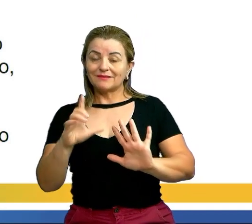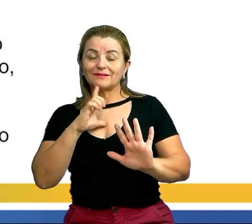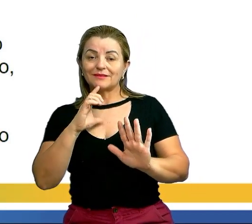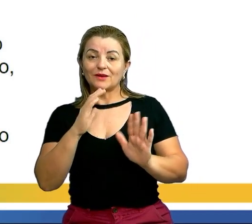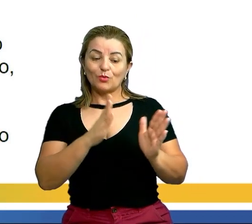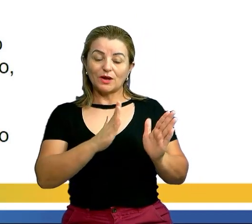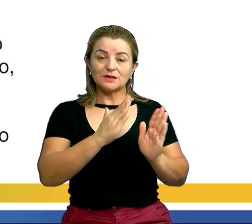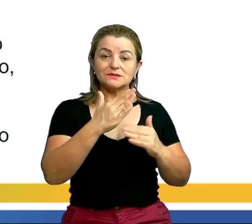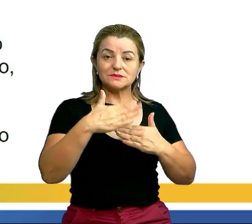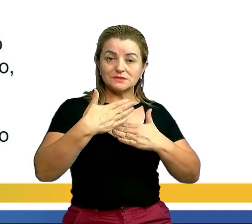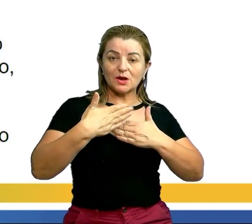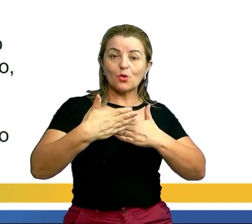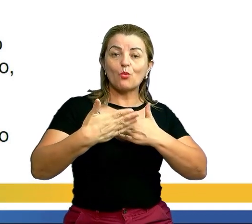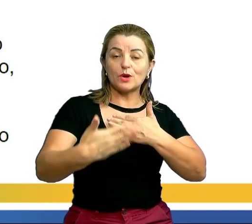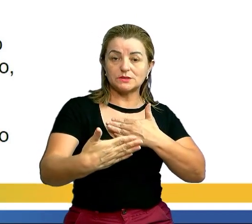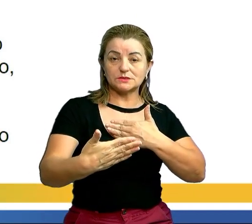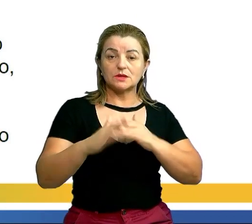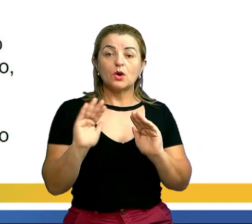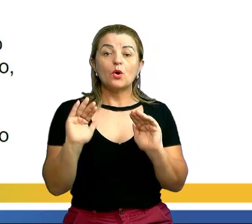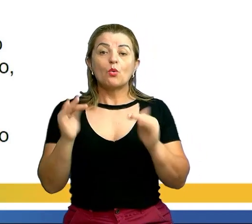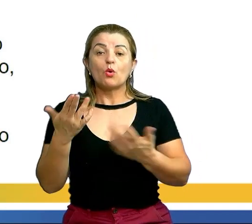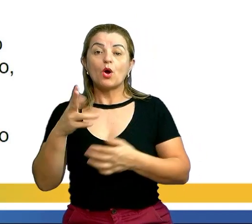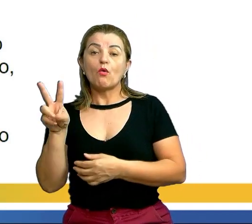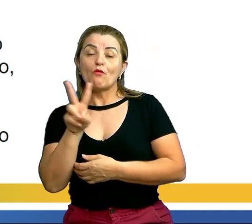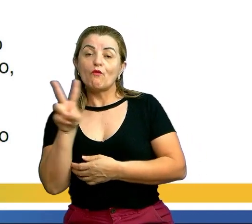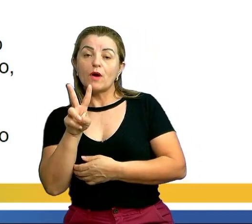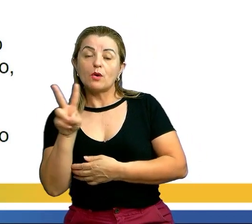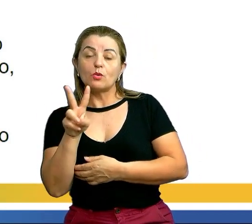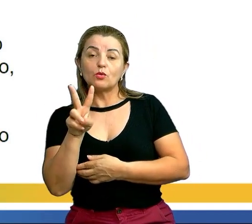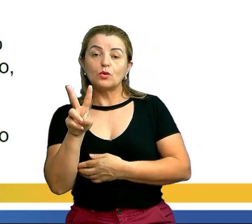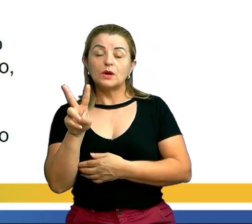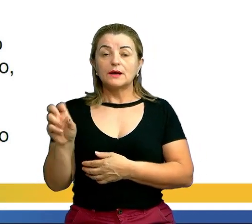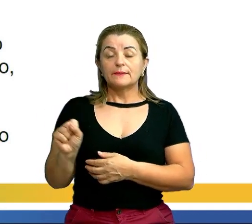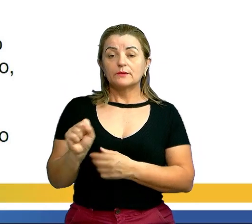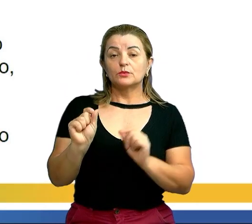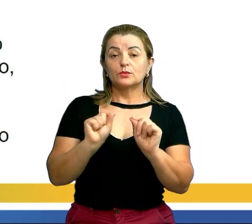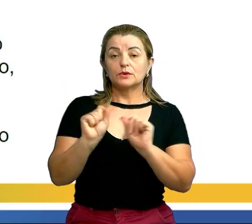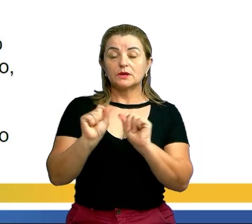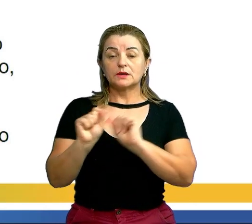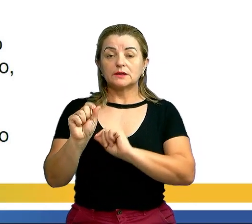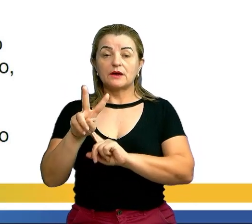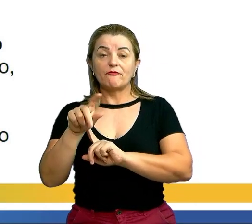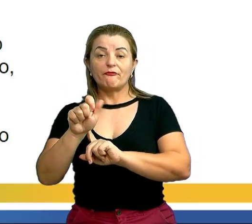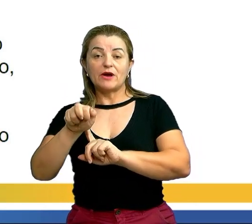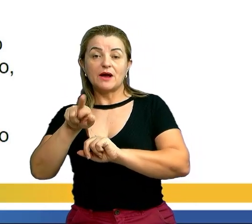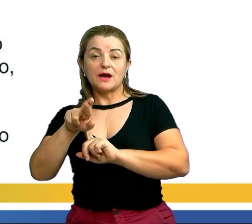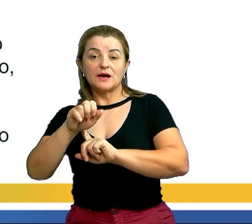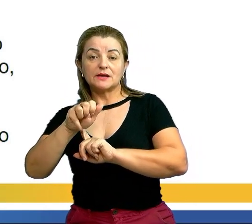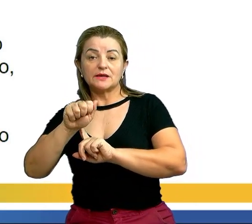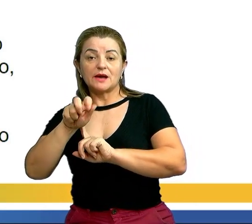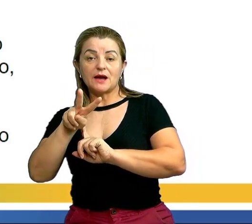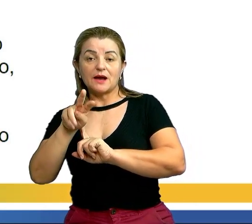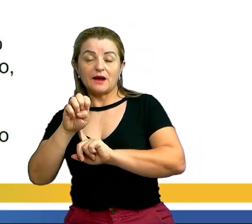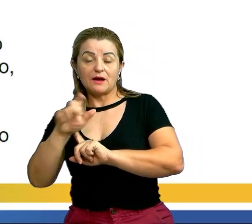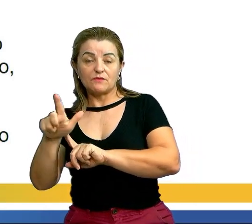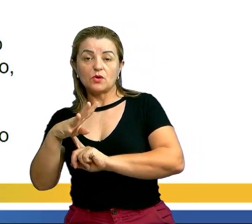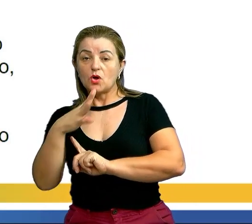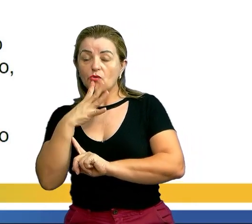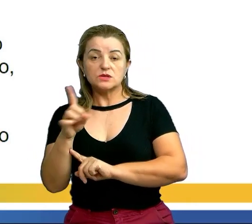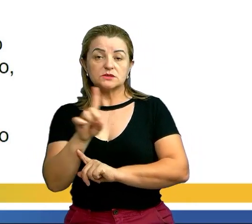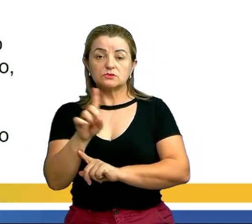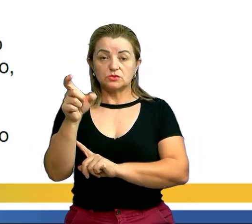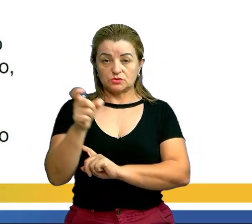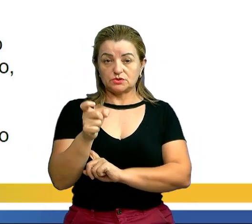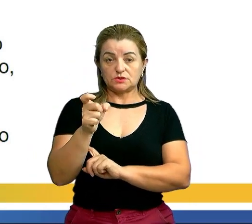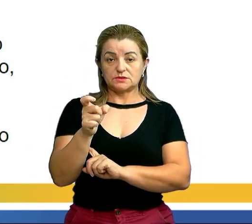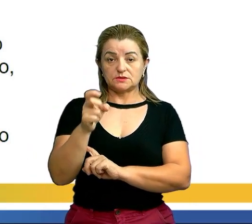Exemplo. Qual é o valor da variável ou incógnita X que torna a igualdade 8X menos 3 igual a 5